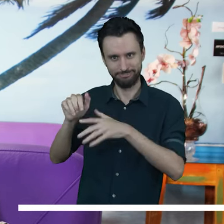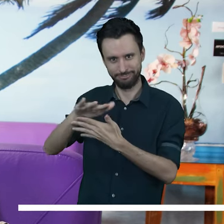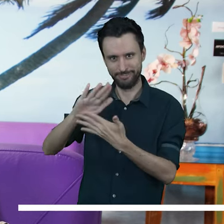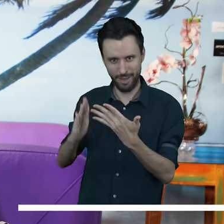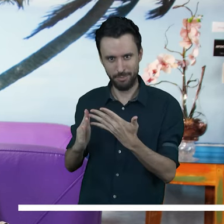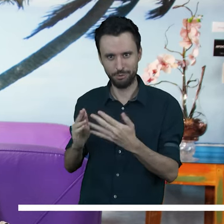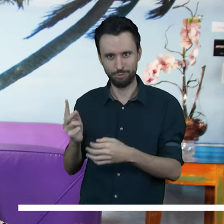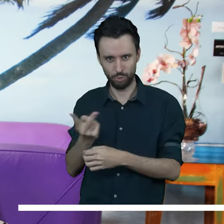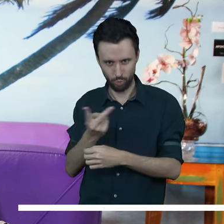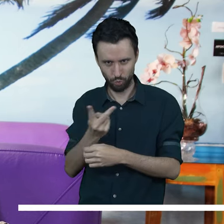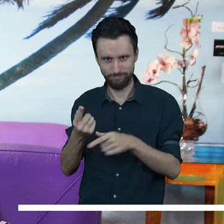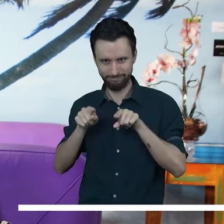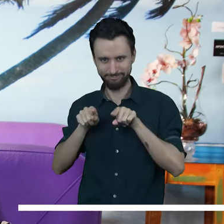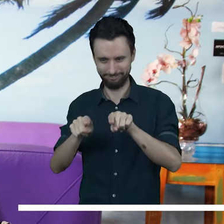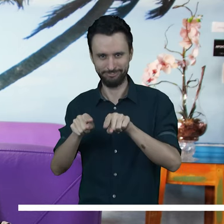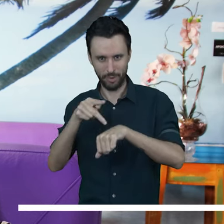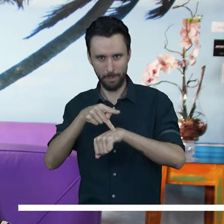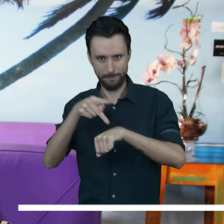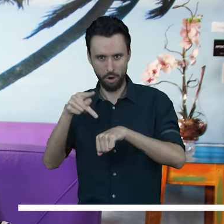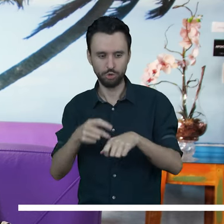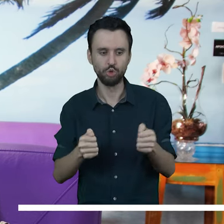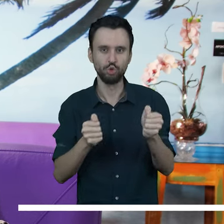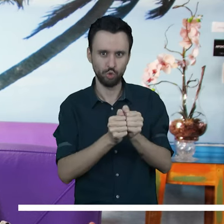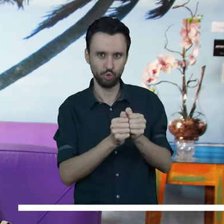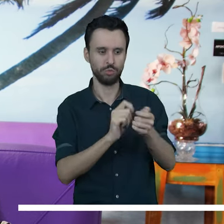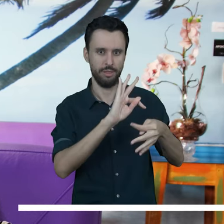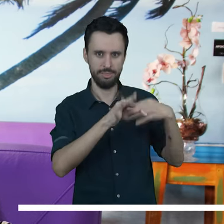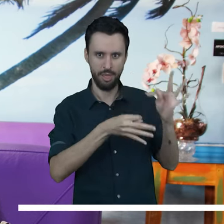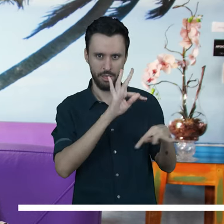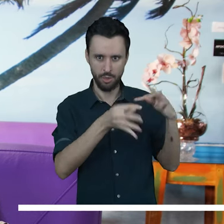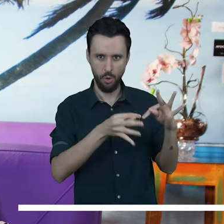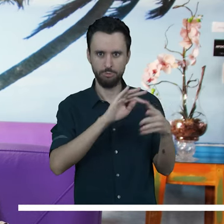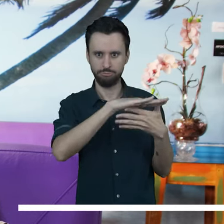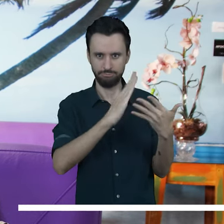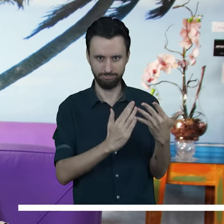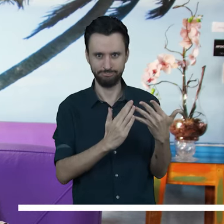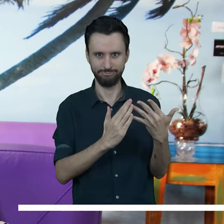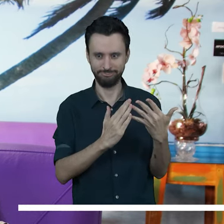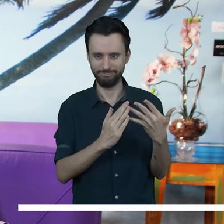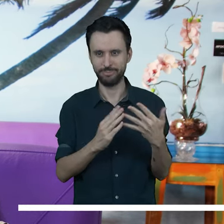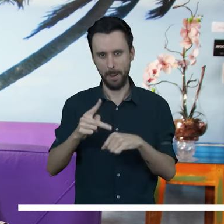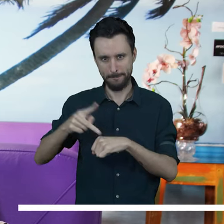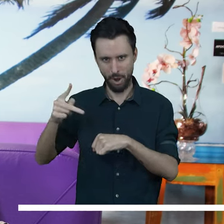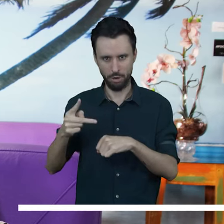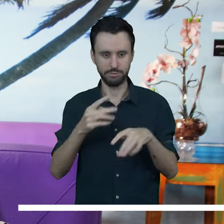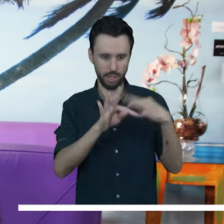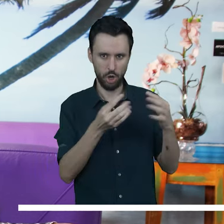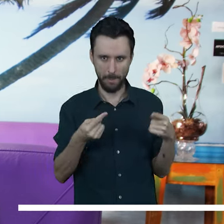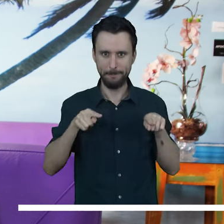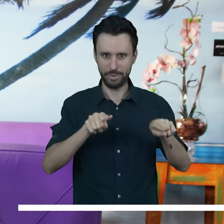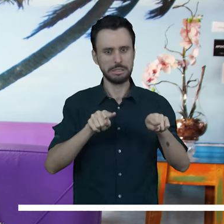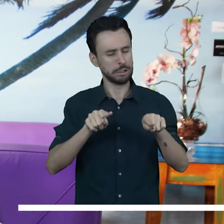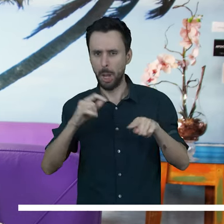Libras, ao mesmo tempo que eu fiz um curso tecnólogo de Libras também. Eu acho que foi muito importante porque foi o